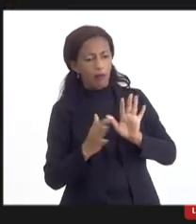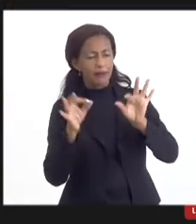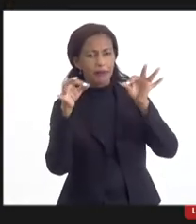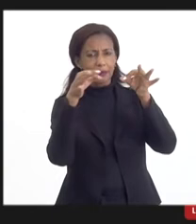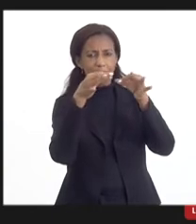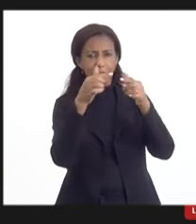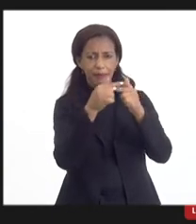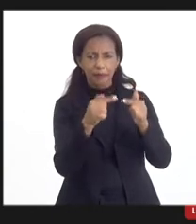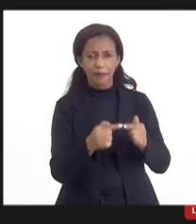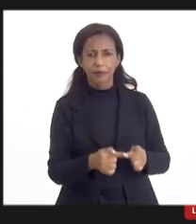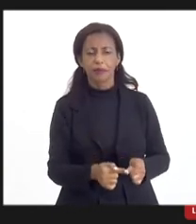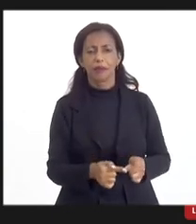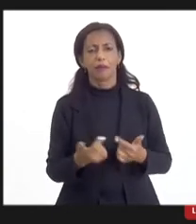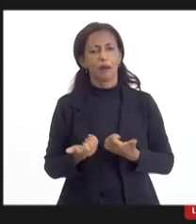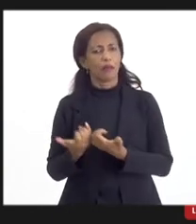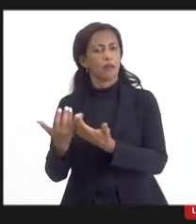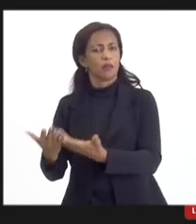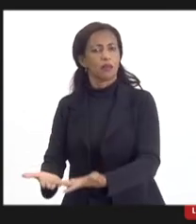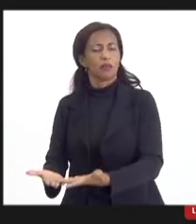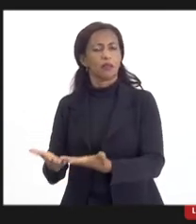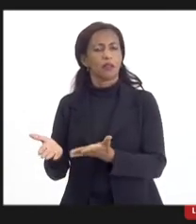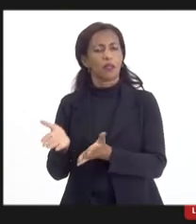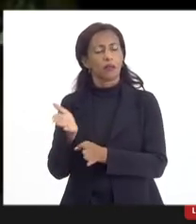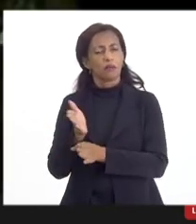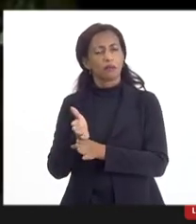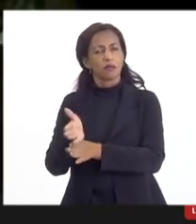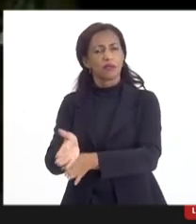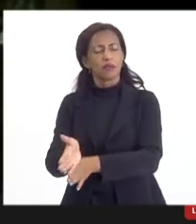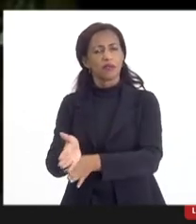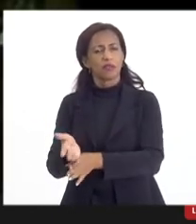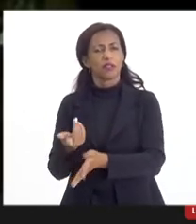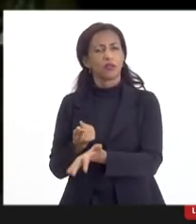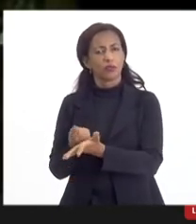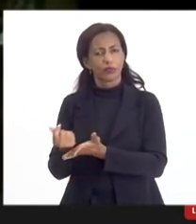todas as pontas, mas disponibilizando essas linhas de crédito.